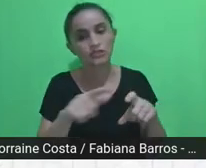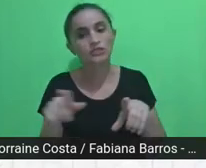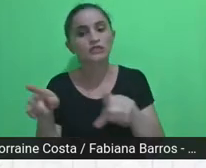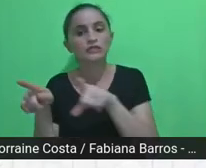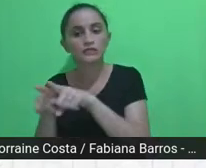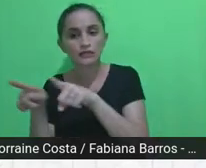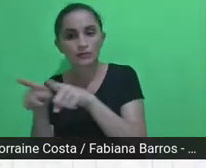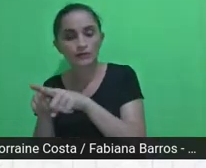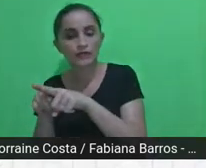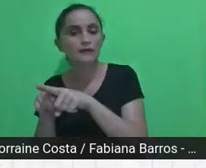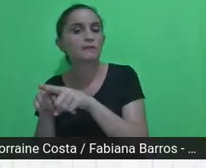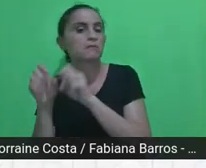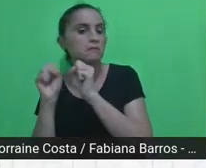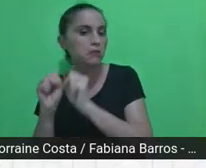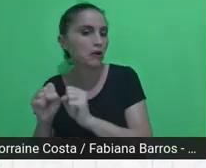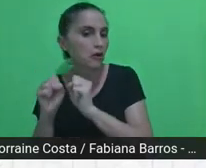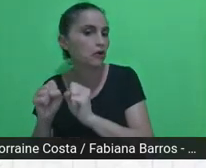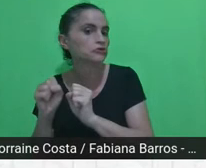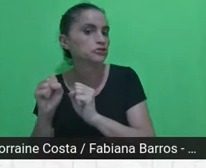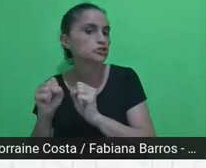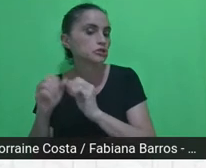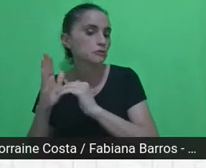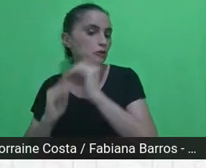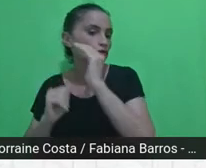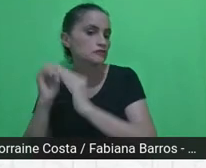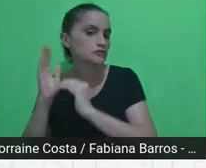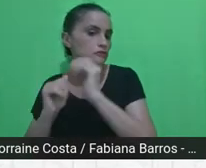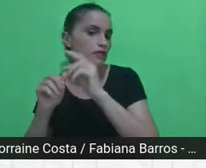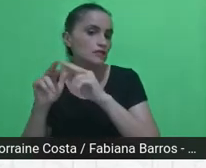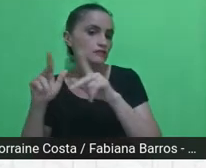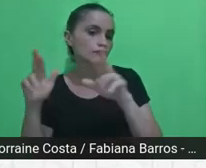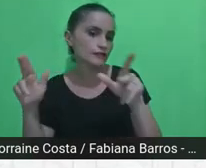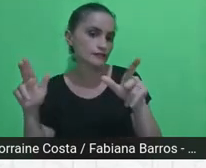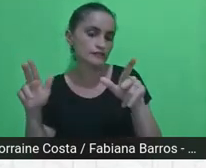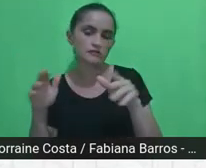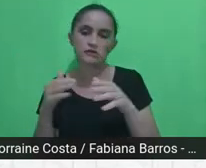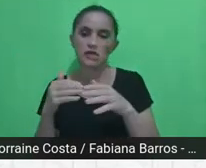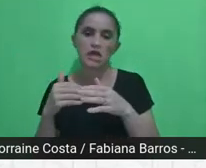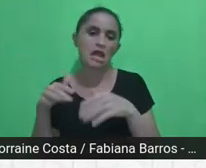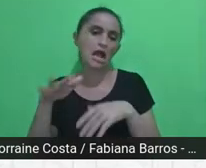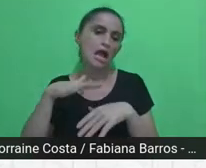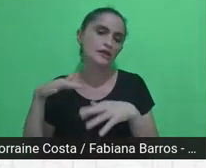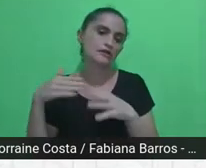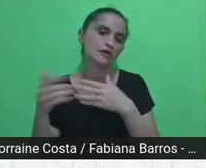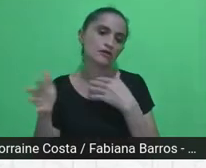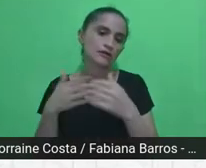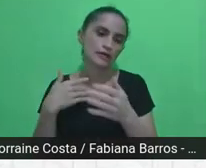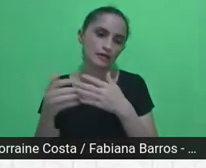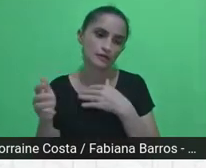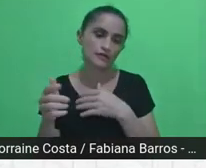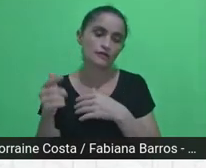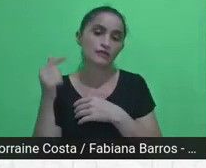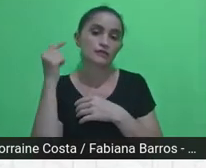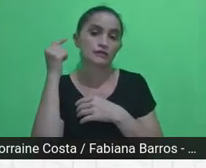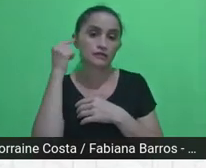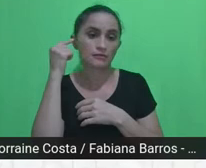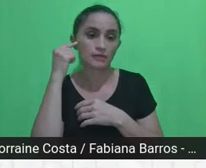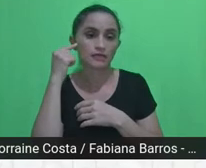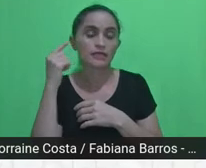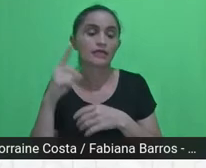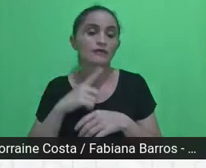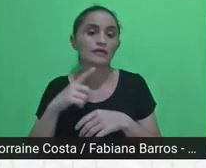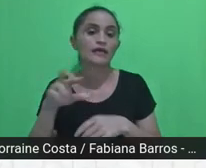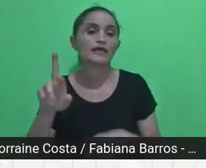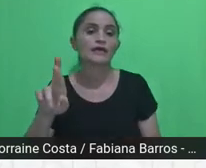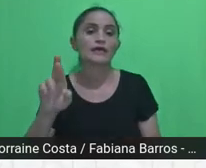multiprofissional em todas as áreas onde ela couber e também a residência artística que é uma